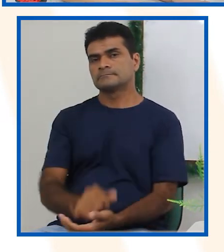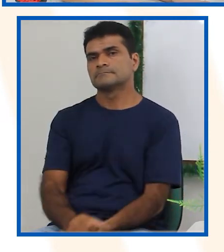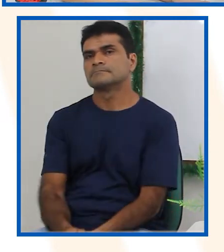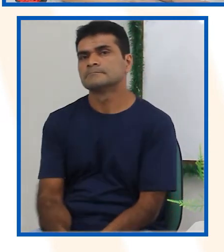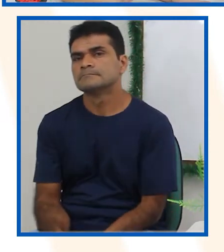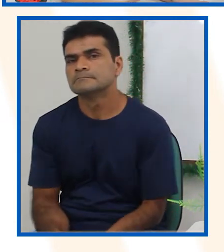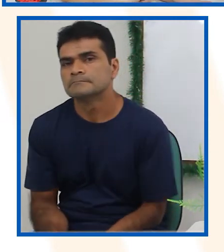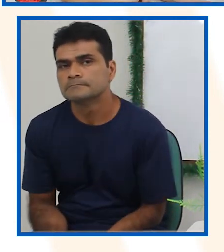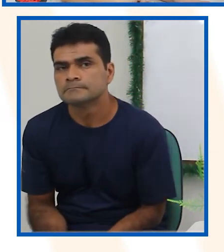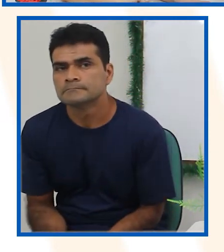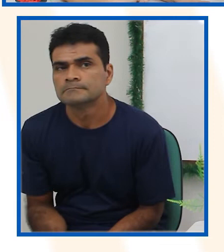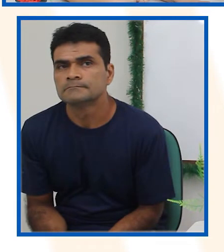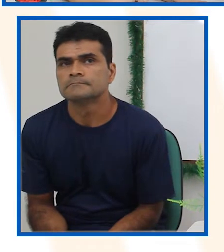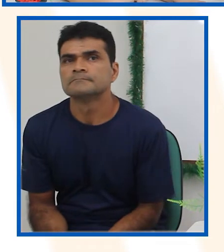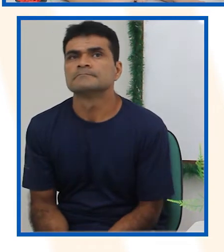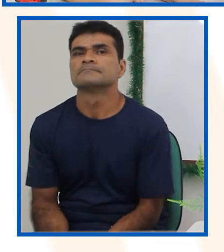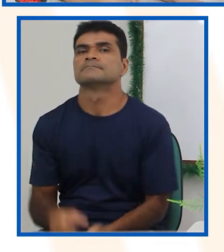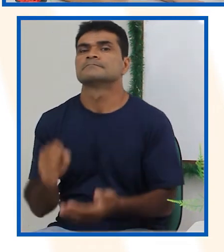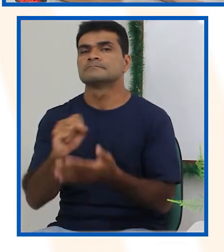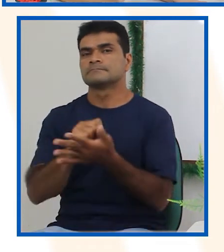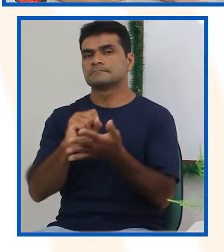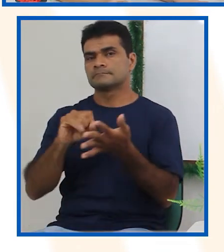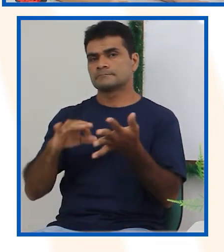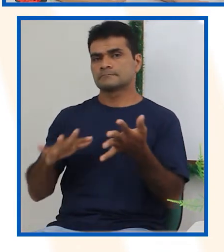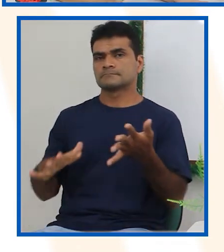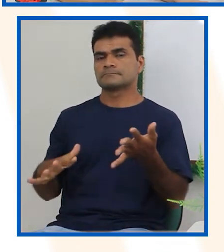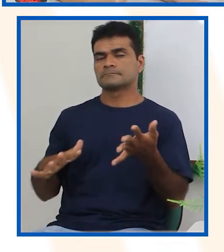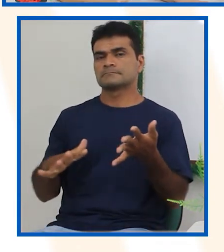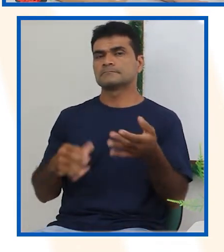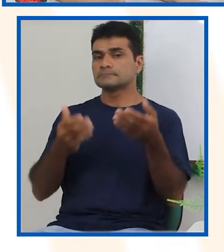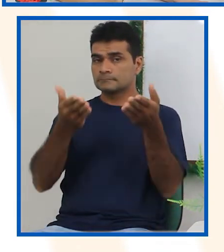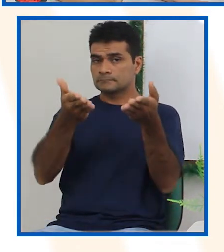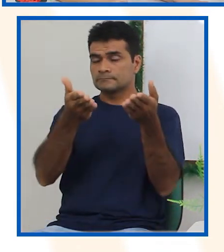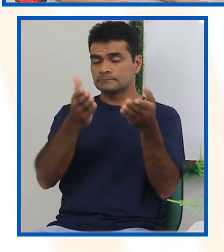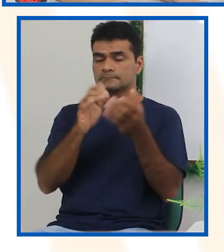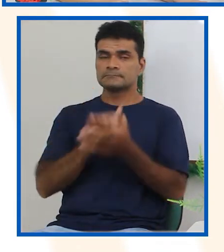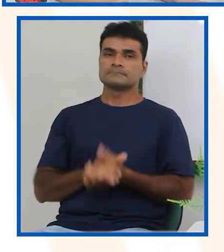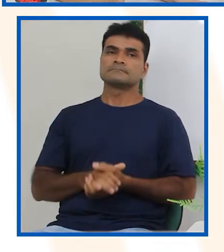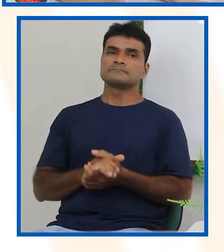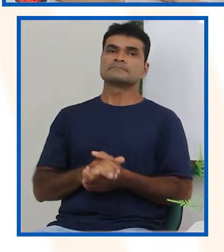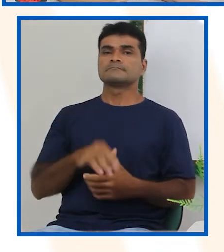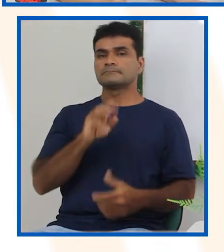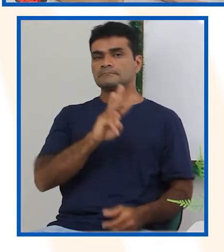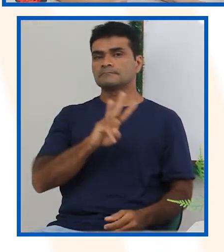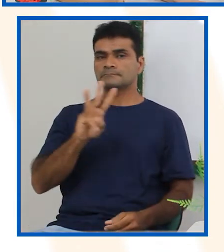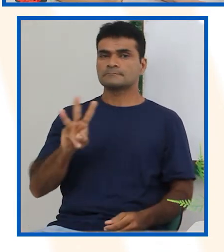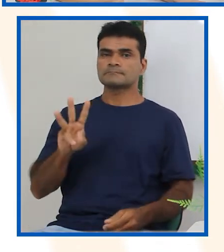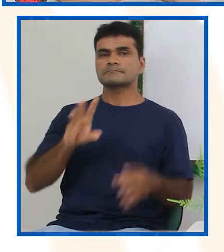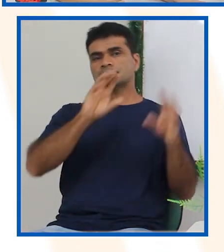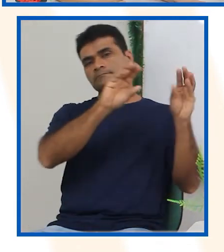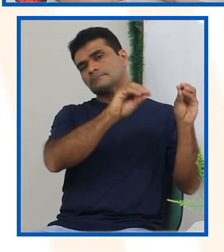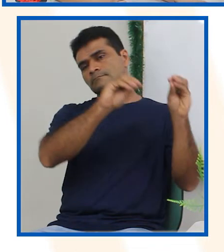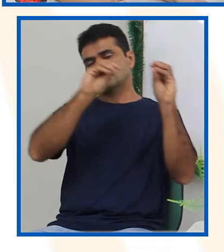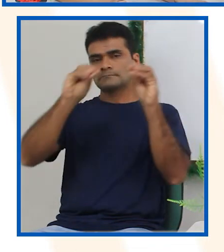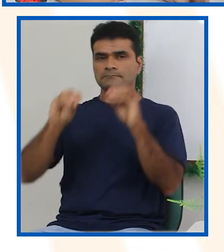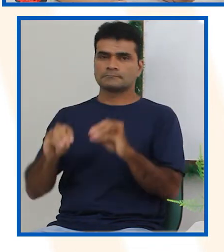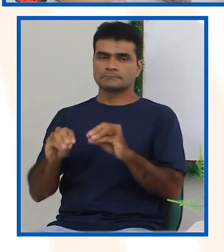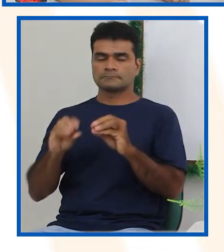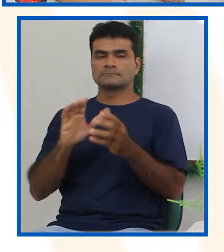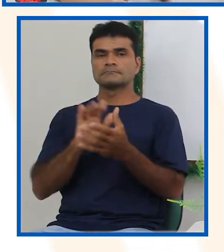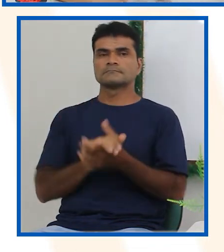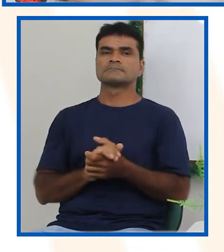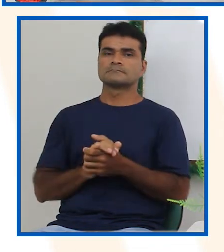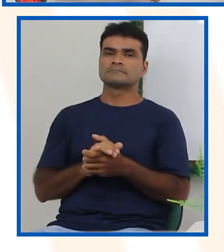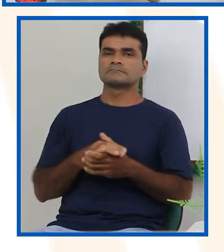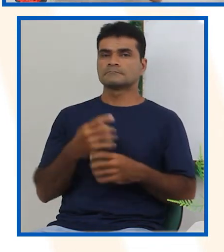Agora, nós vamos pra nossa atividade. Outra atividade da Khan, do site, da plataforma Khan Academy. Tá bom?